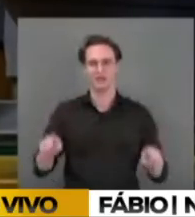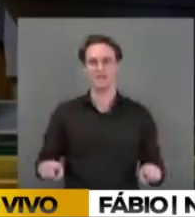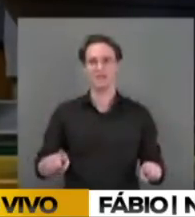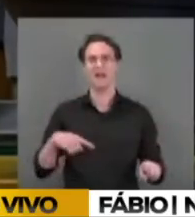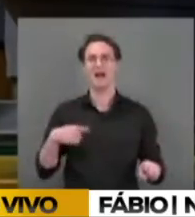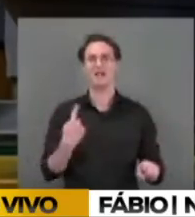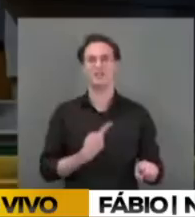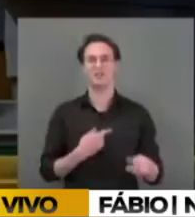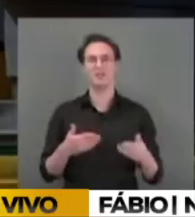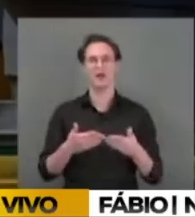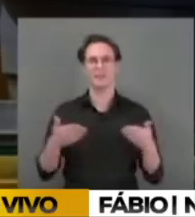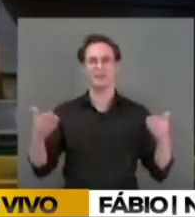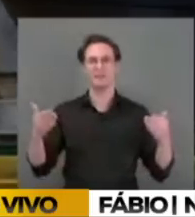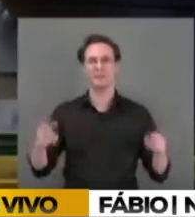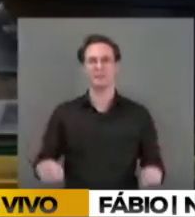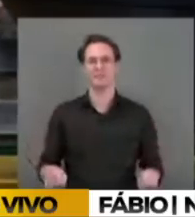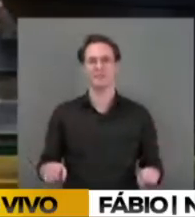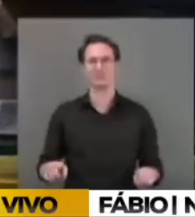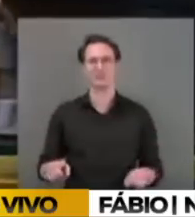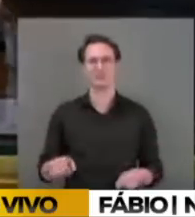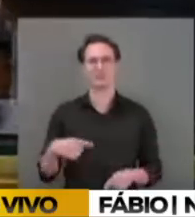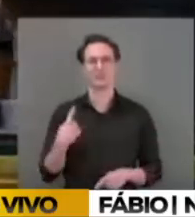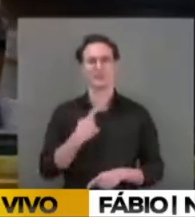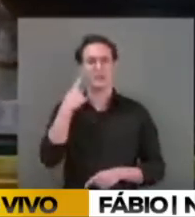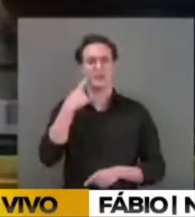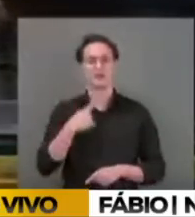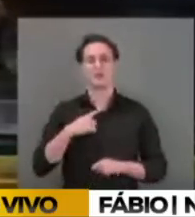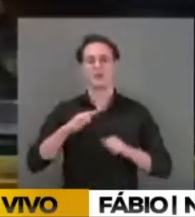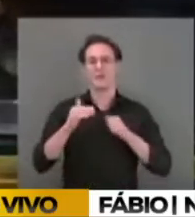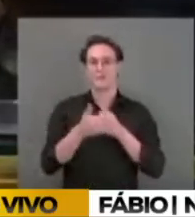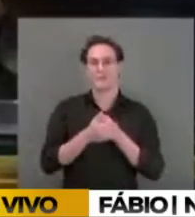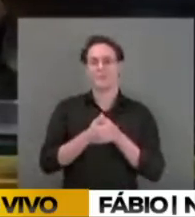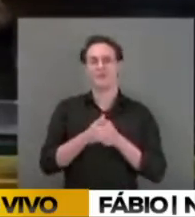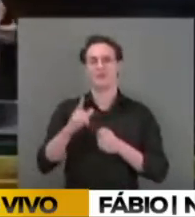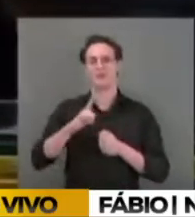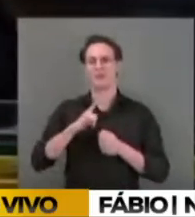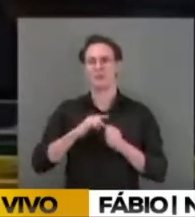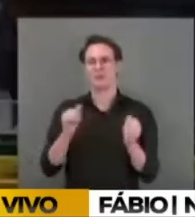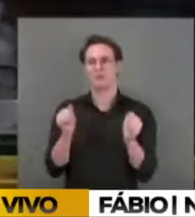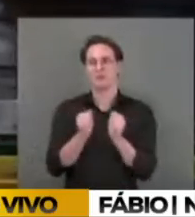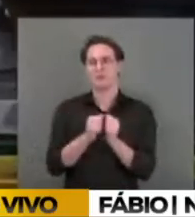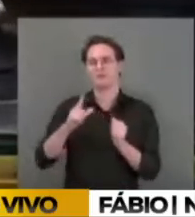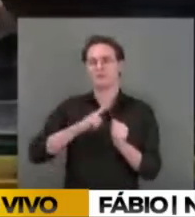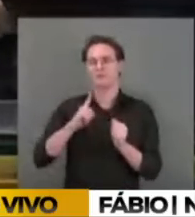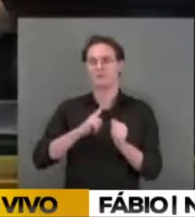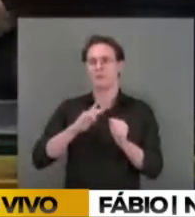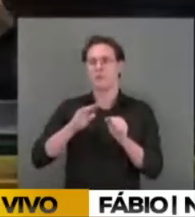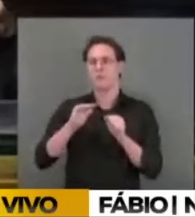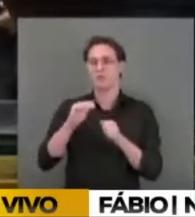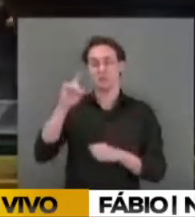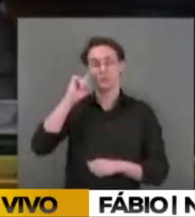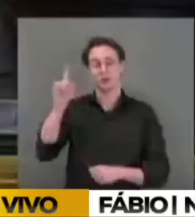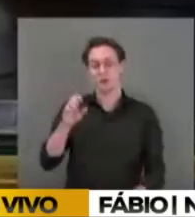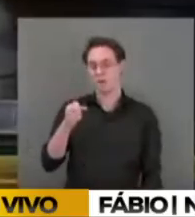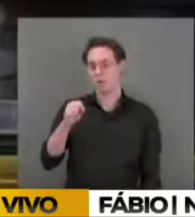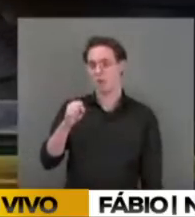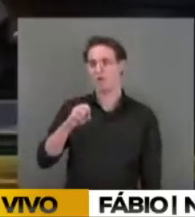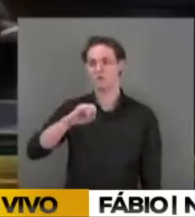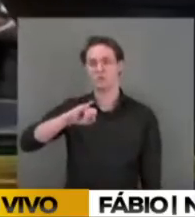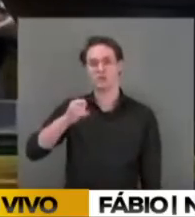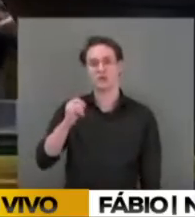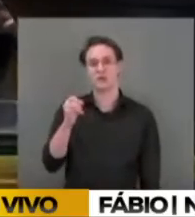a finalidade de investigar os atos de ação e omissão ocorridos no último dia 8 de janeiro,